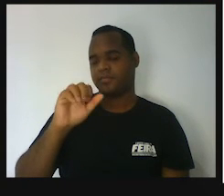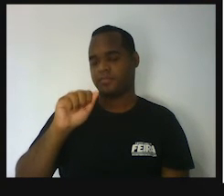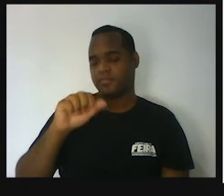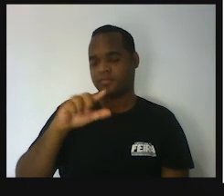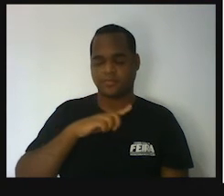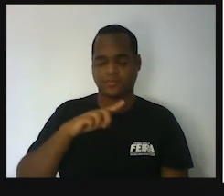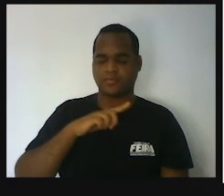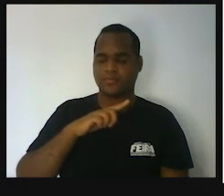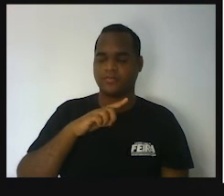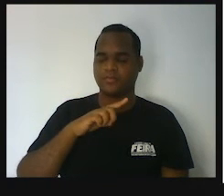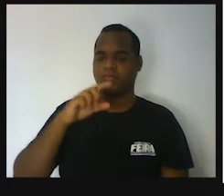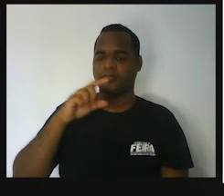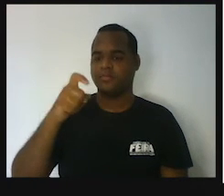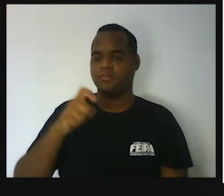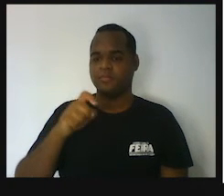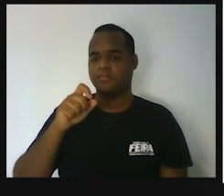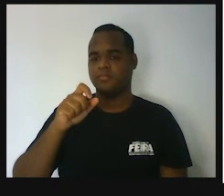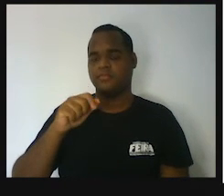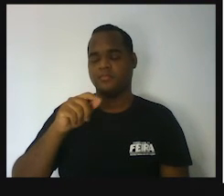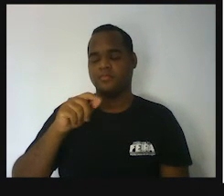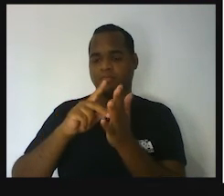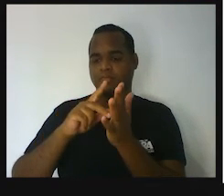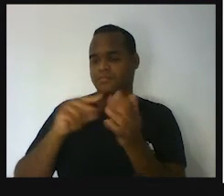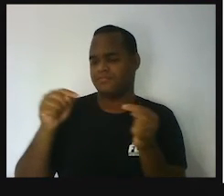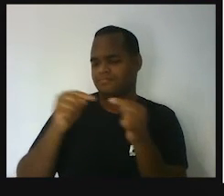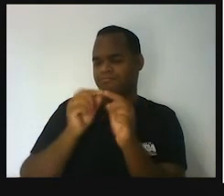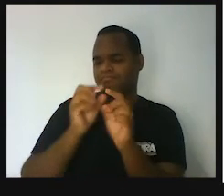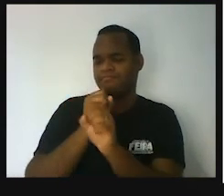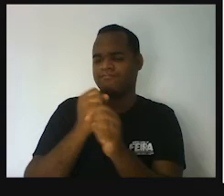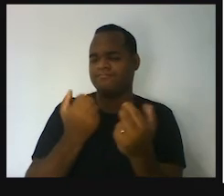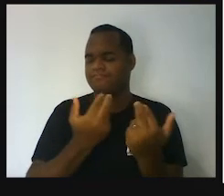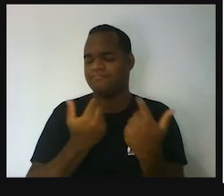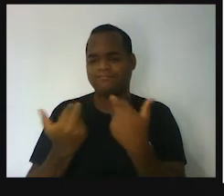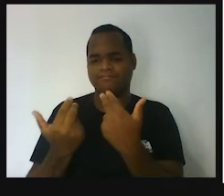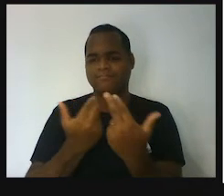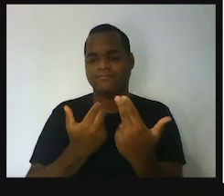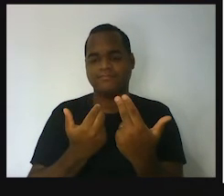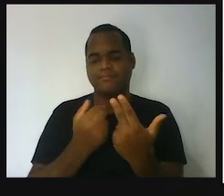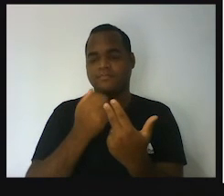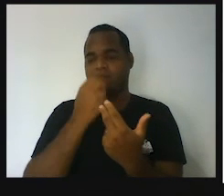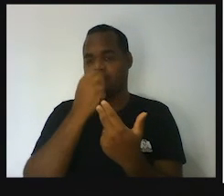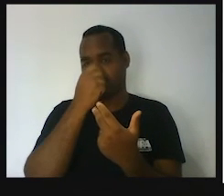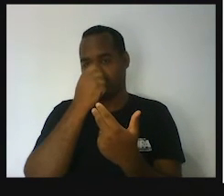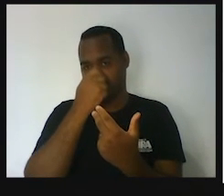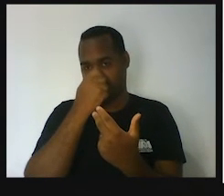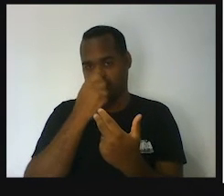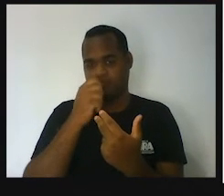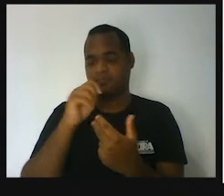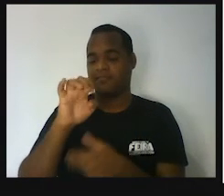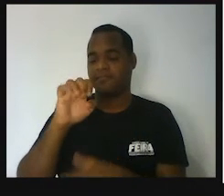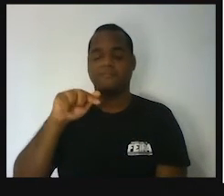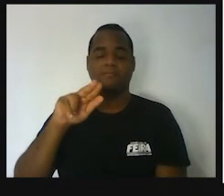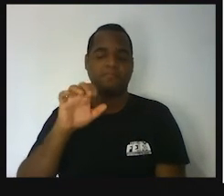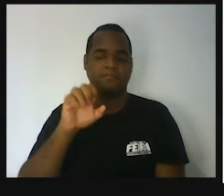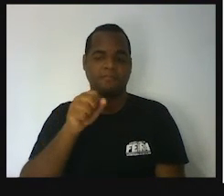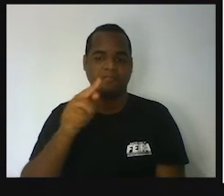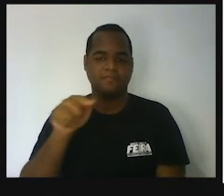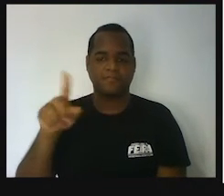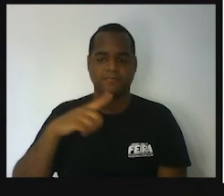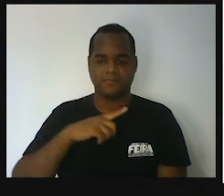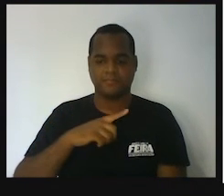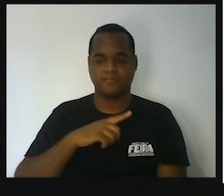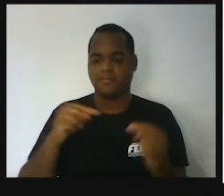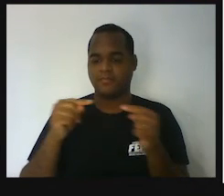algébrica tem igualdade, professor. Então, se eu quero dizer que equação são expressões algébricas que têm